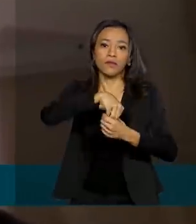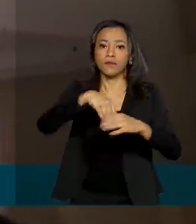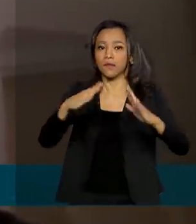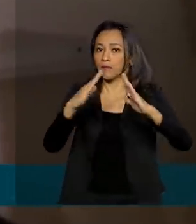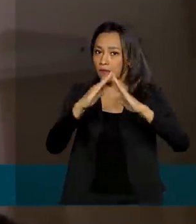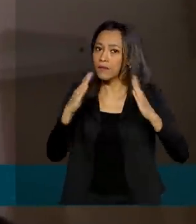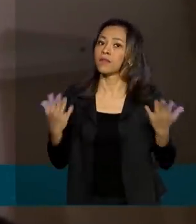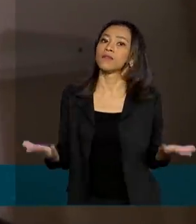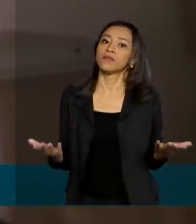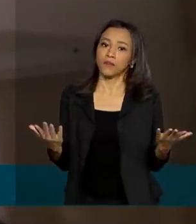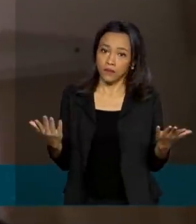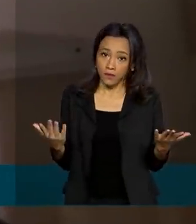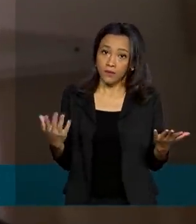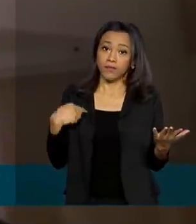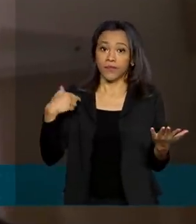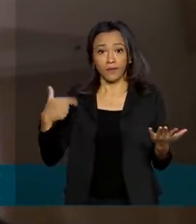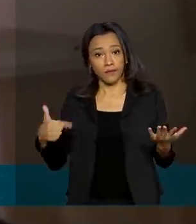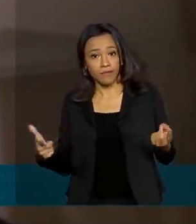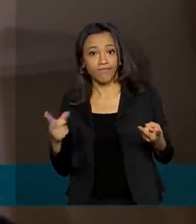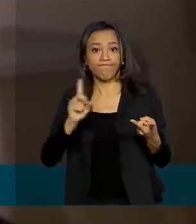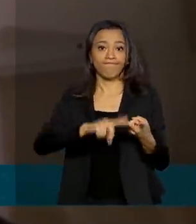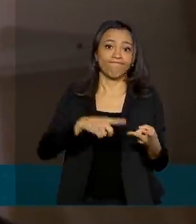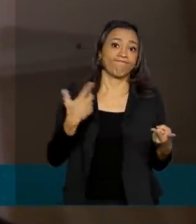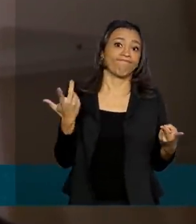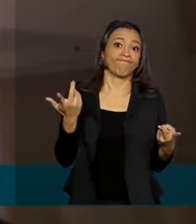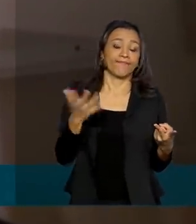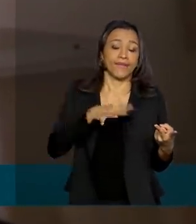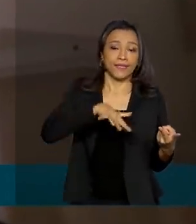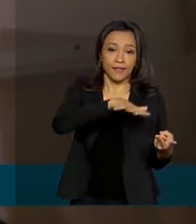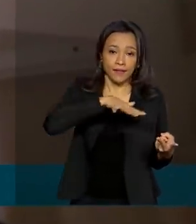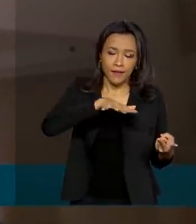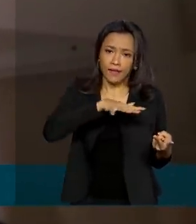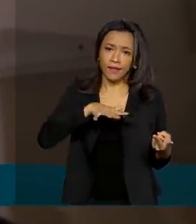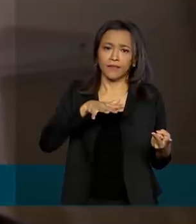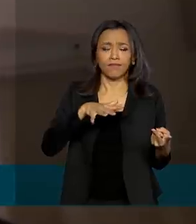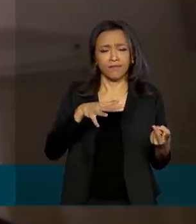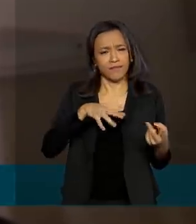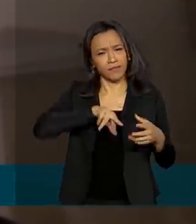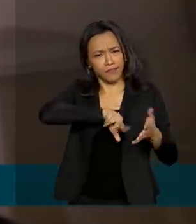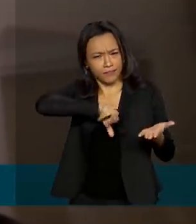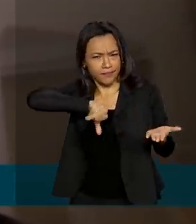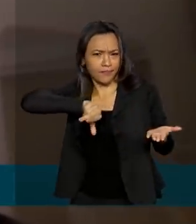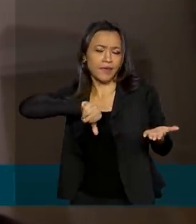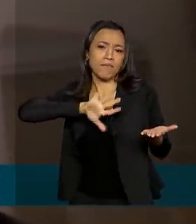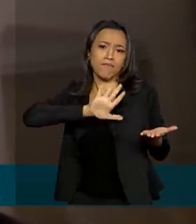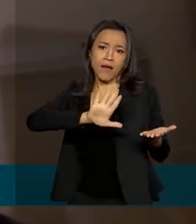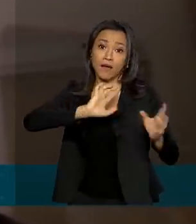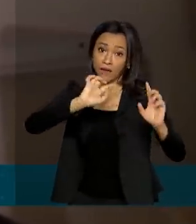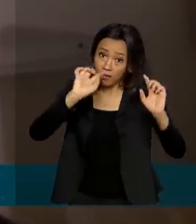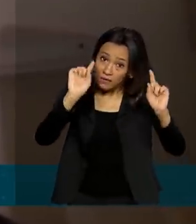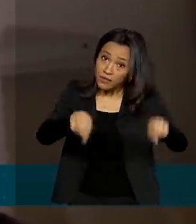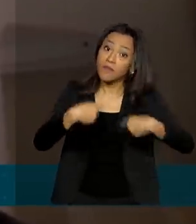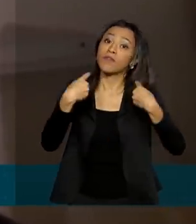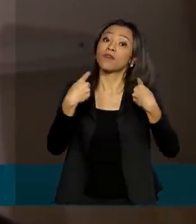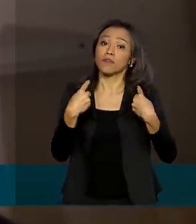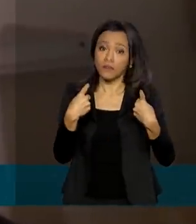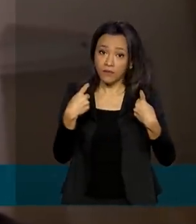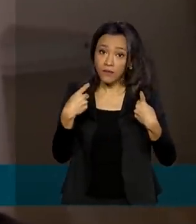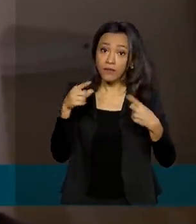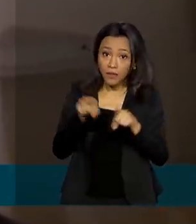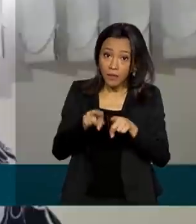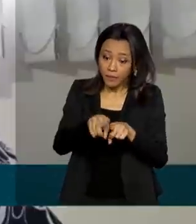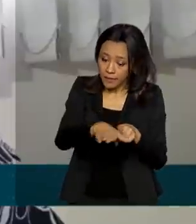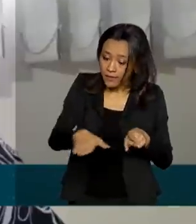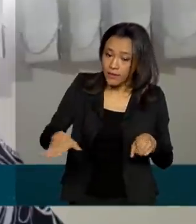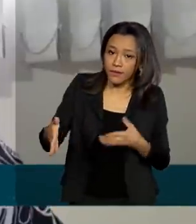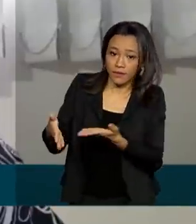mas também no trabalho, com atividade em casa, mas desafiador também para as